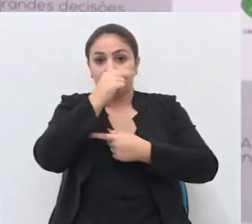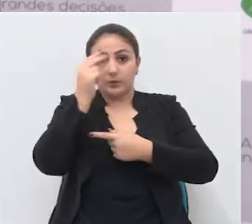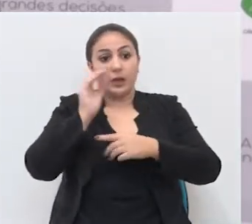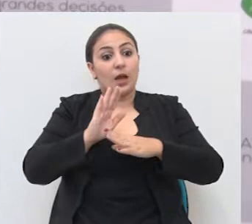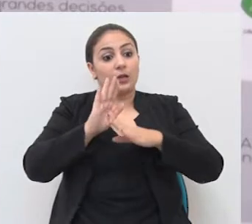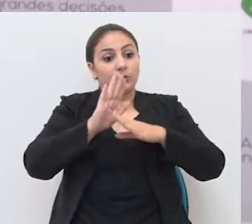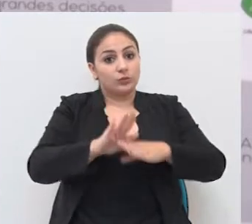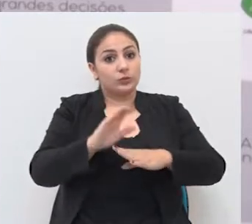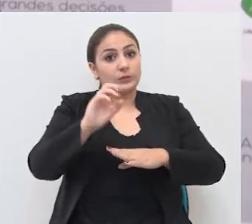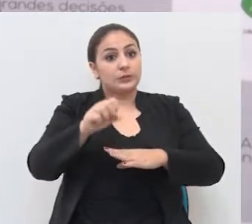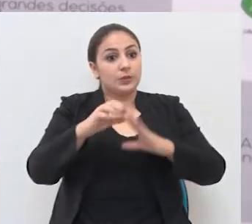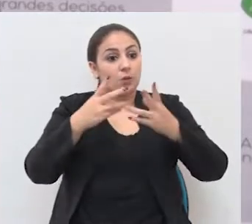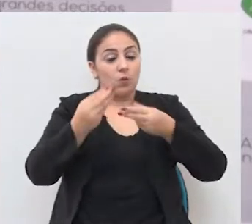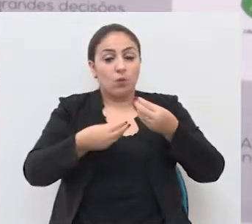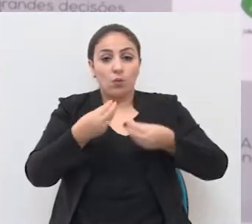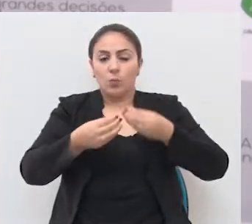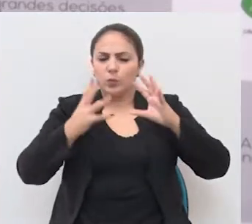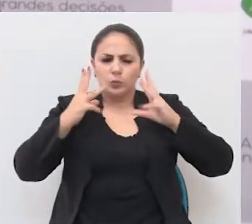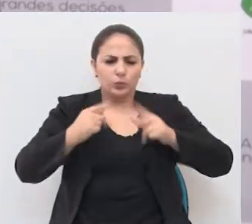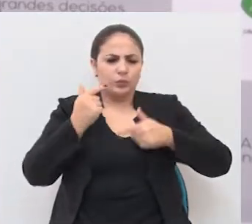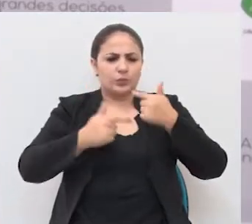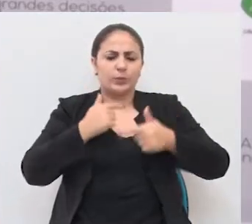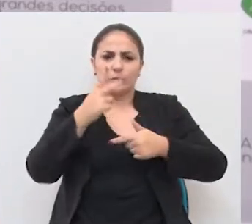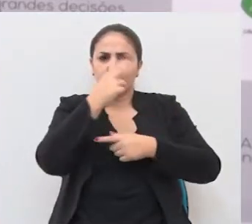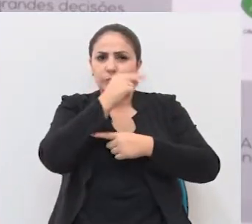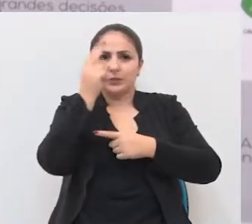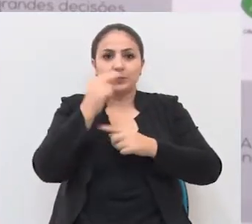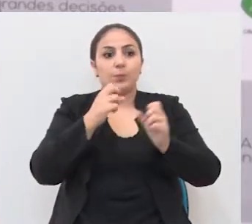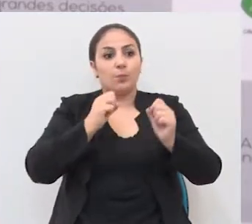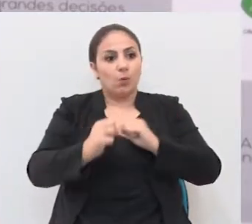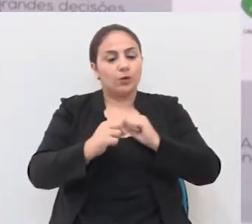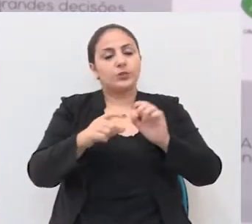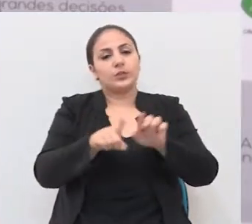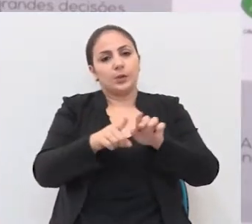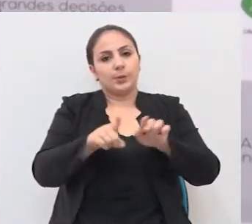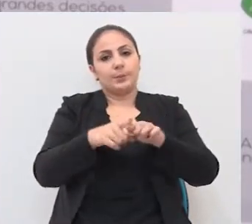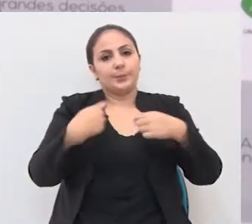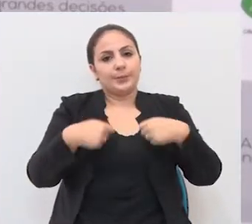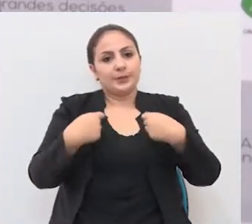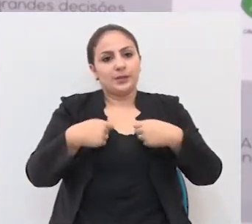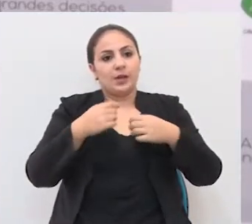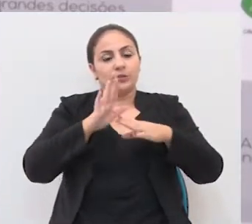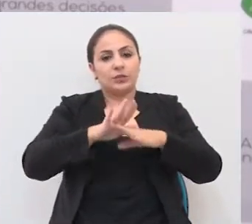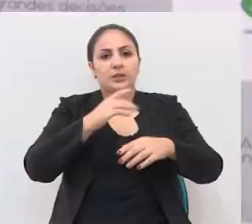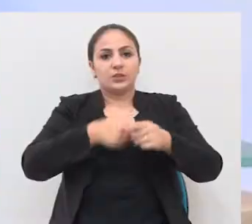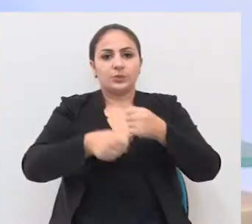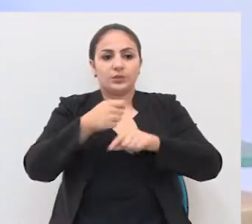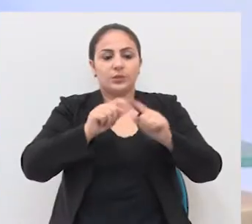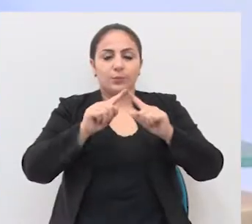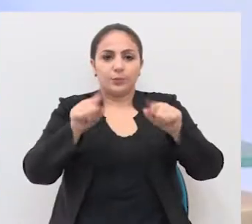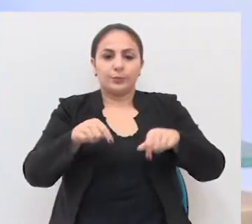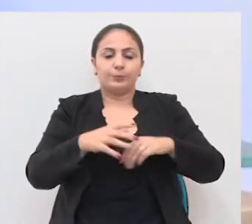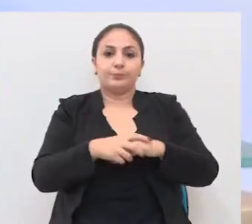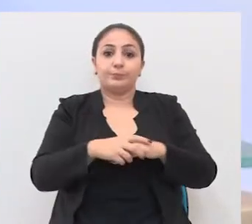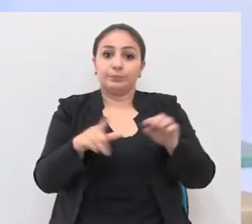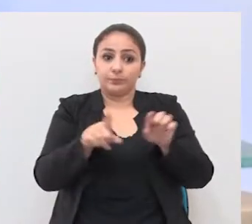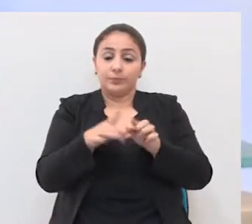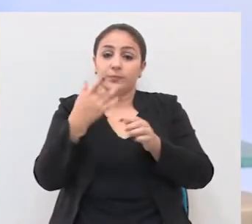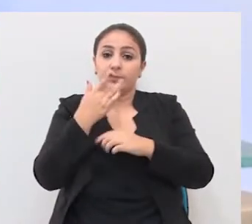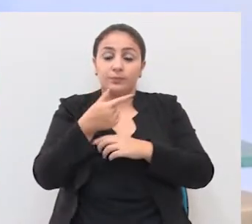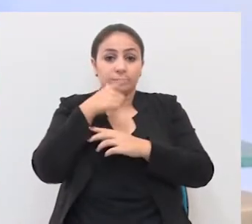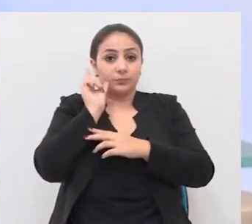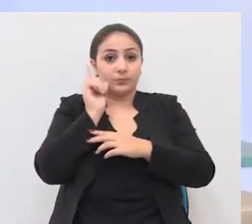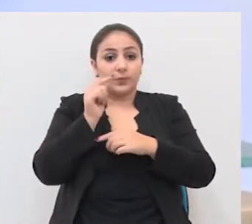do município. Contribui como todo servidor do município pode e deve contribuir para a administração pública. Também foi na